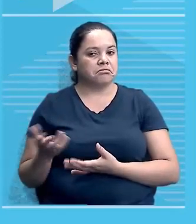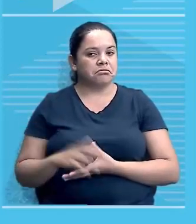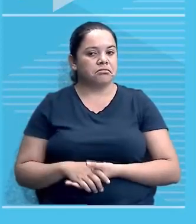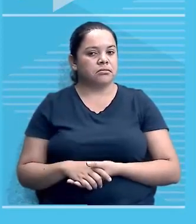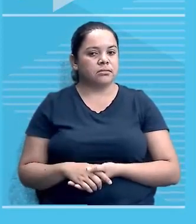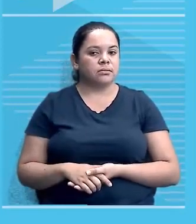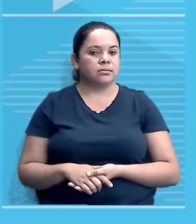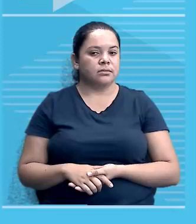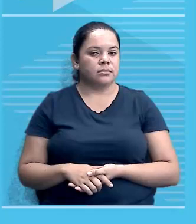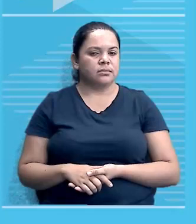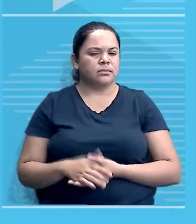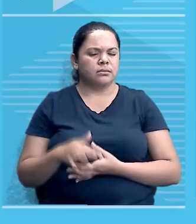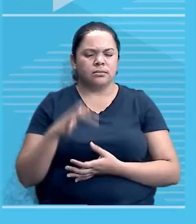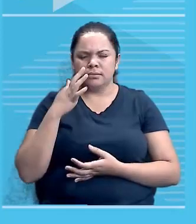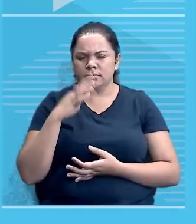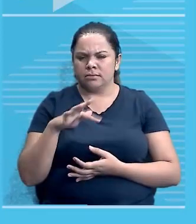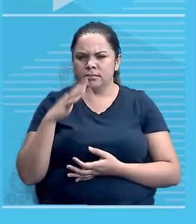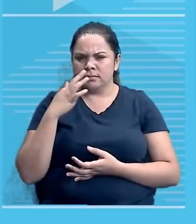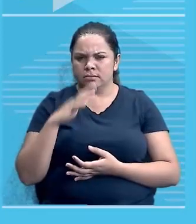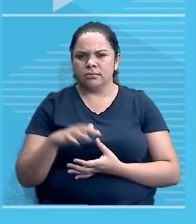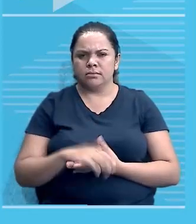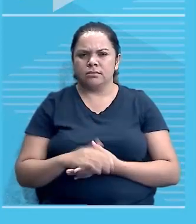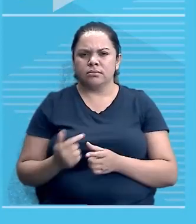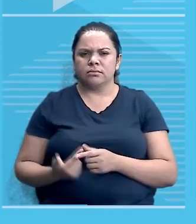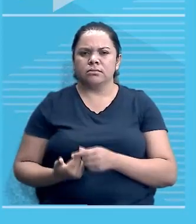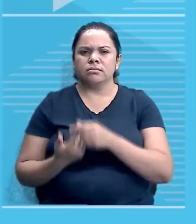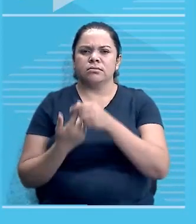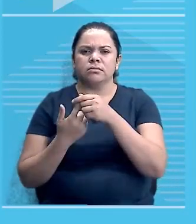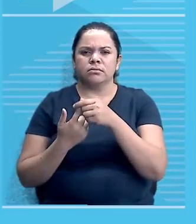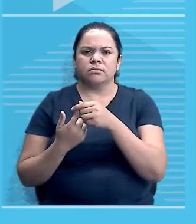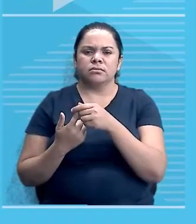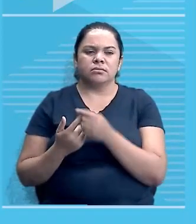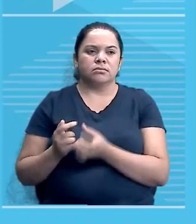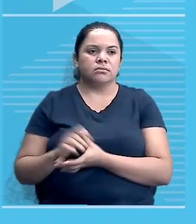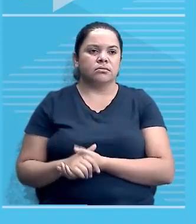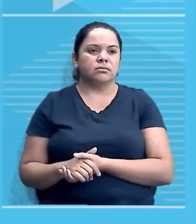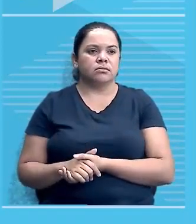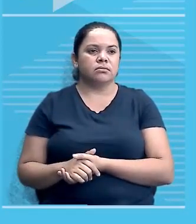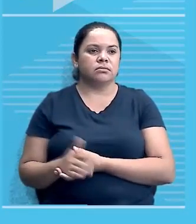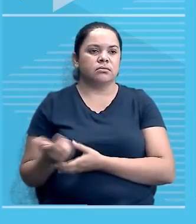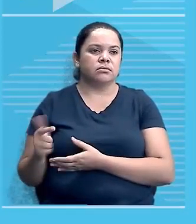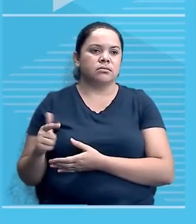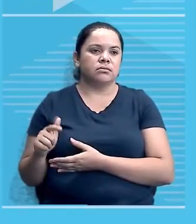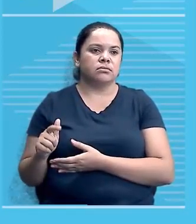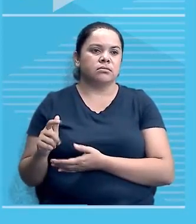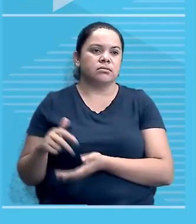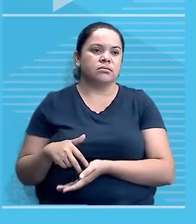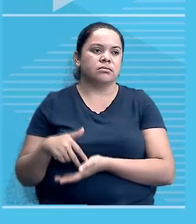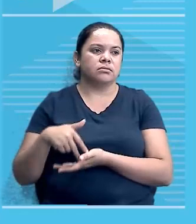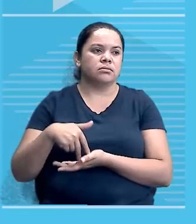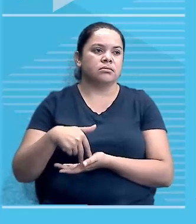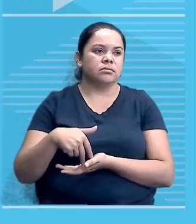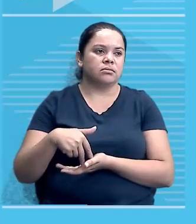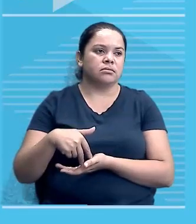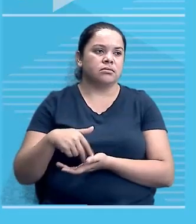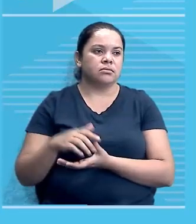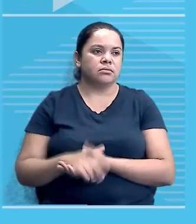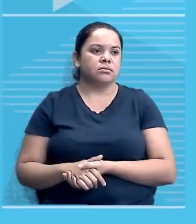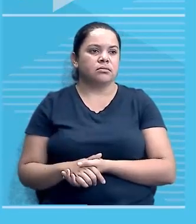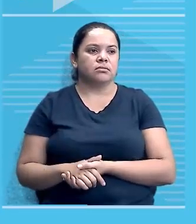A França? O único a não estabelecer domínios? Não, está